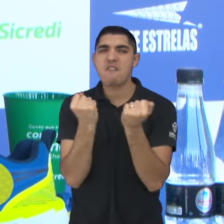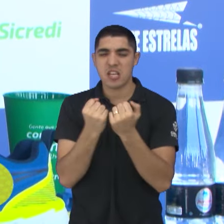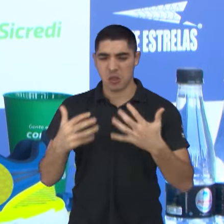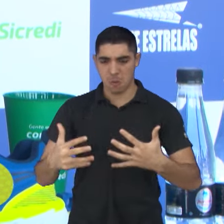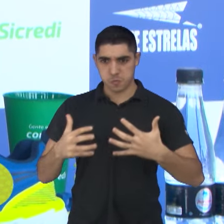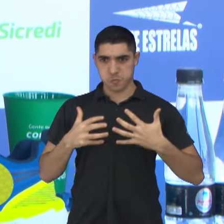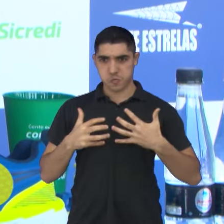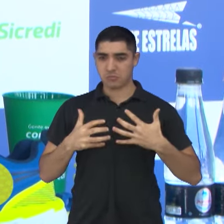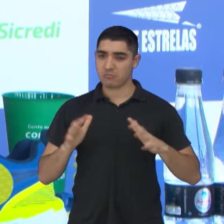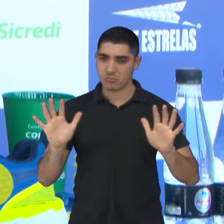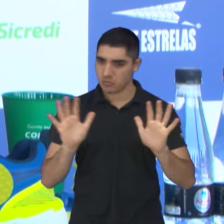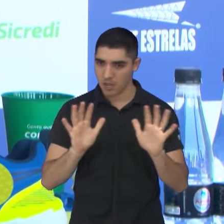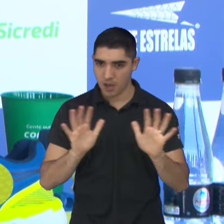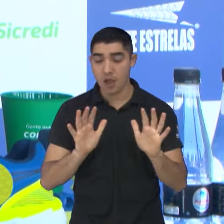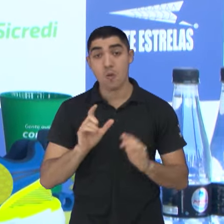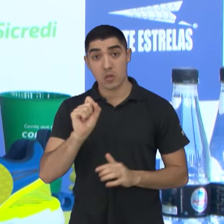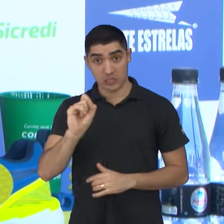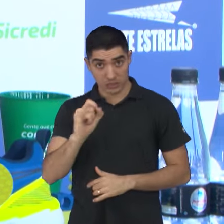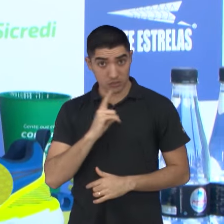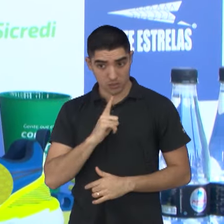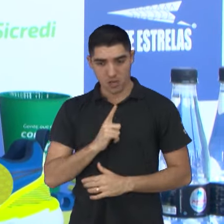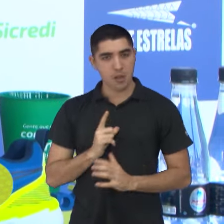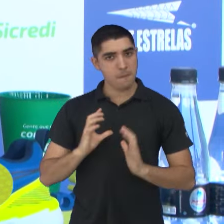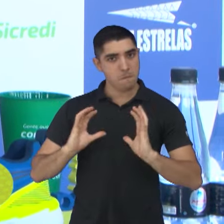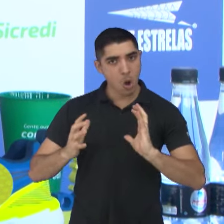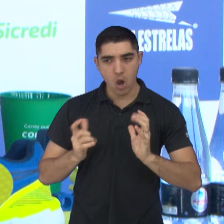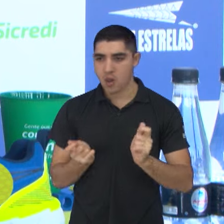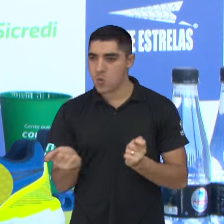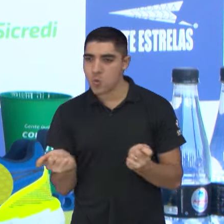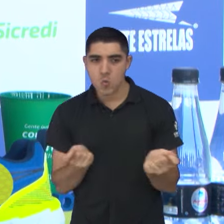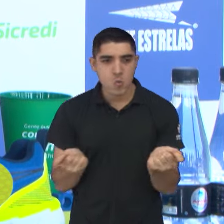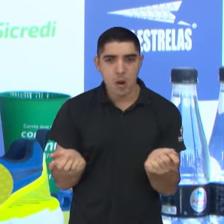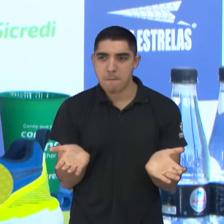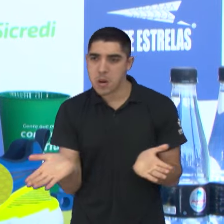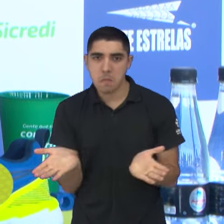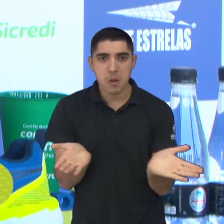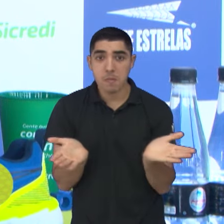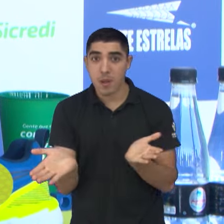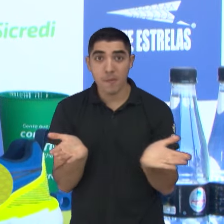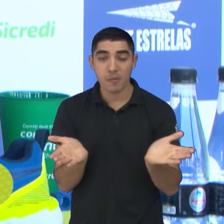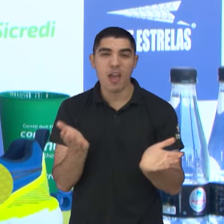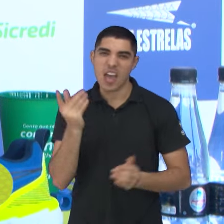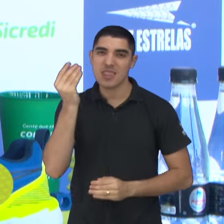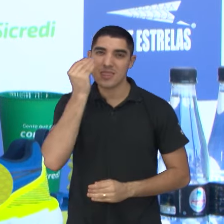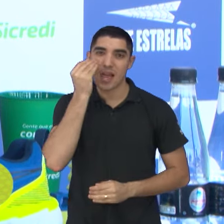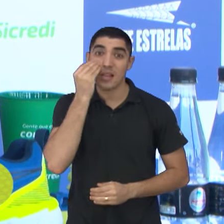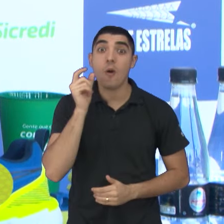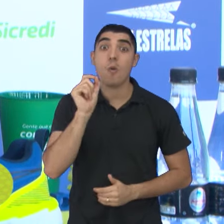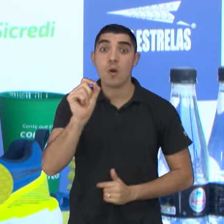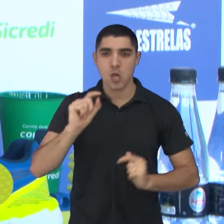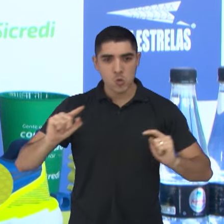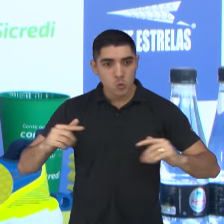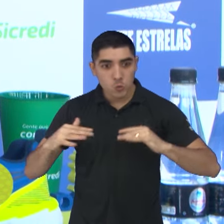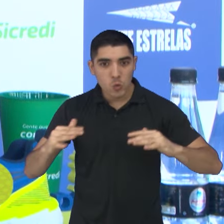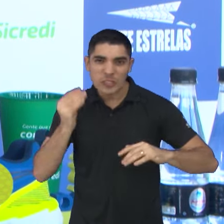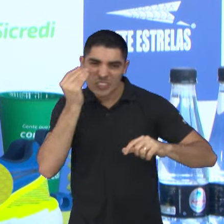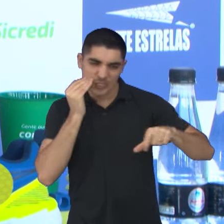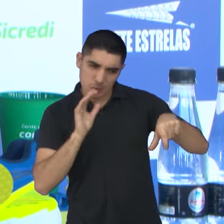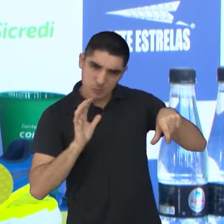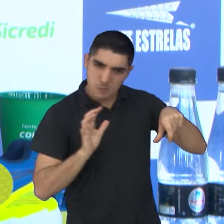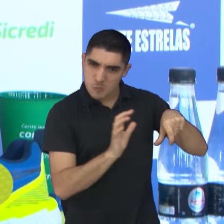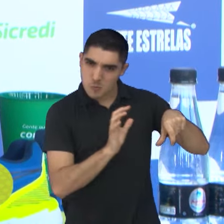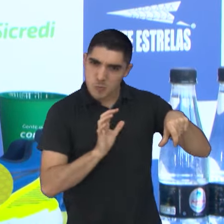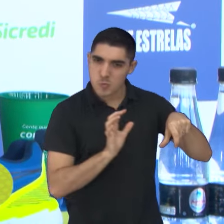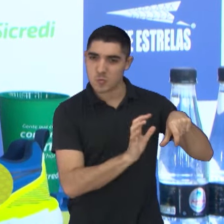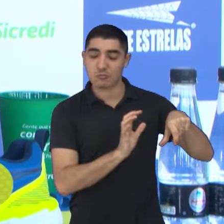eu acho que você tendo o controle, tendo a posse de bola, e dificultando para o adversário, é a melhor maneira de você fazer boas coisas acontecerem. Eu sou um